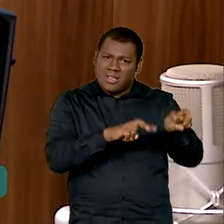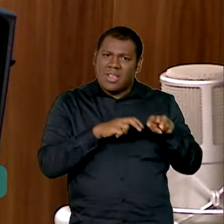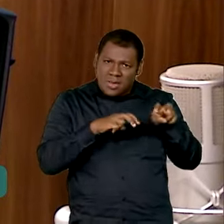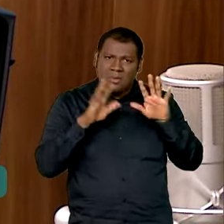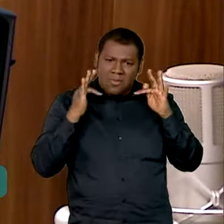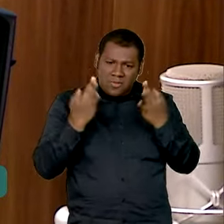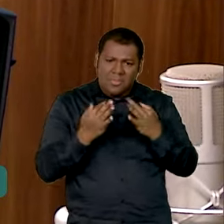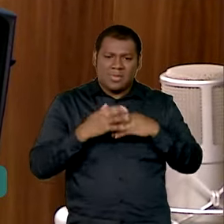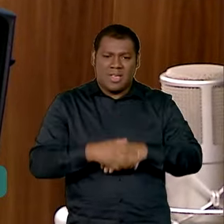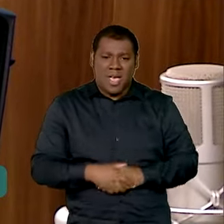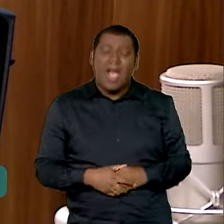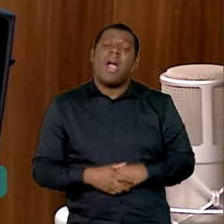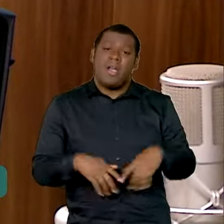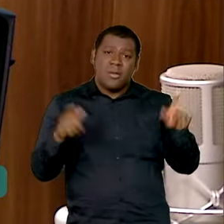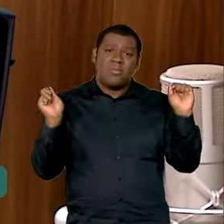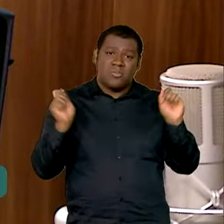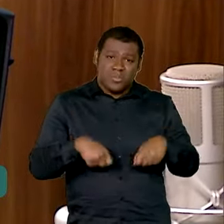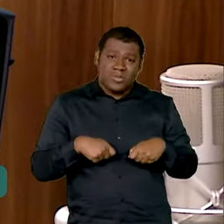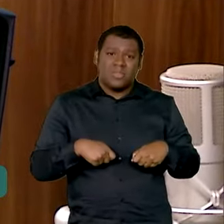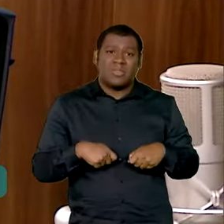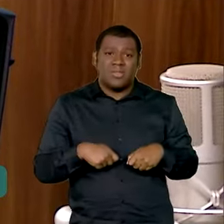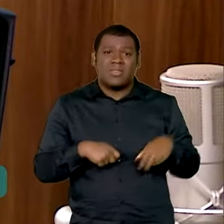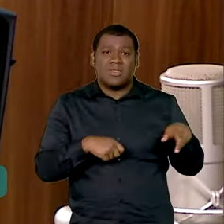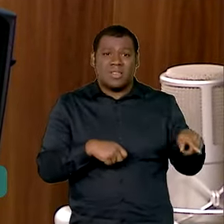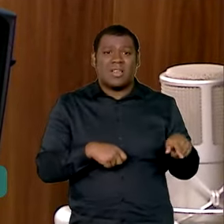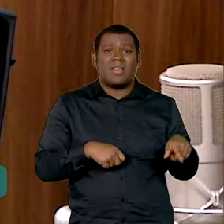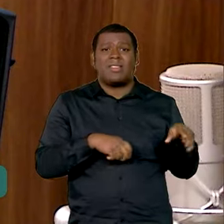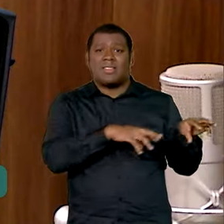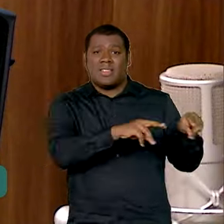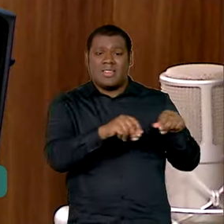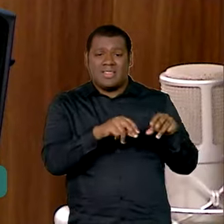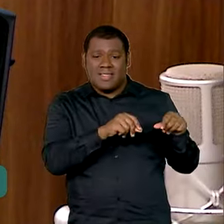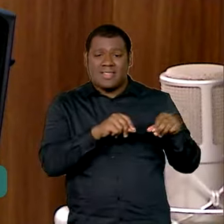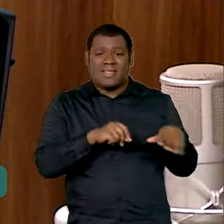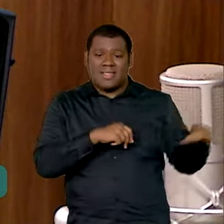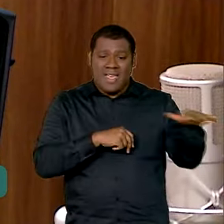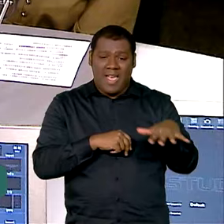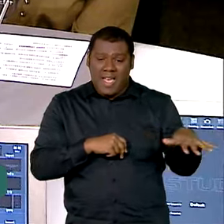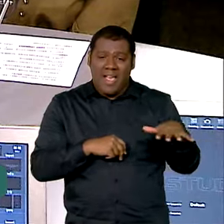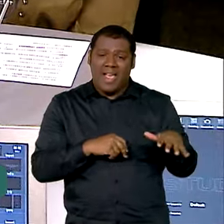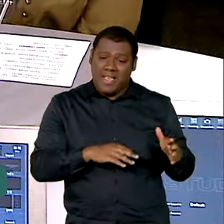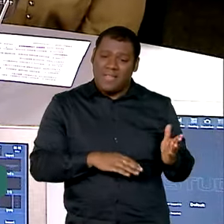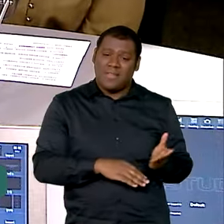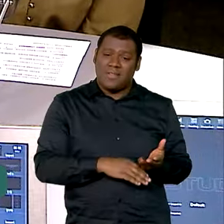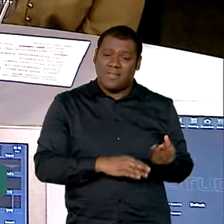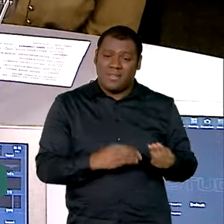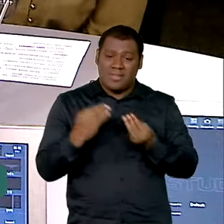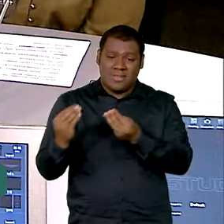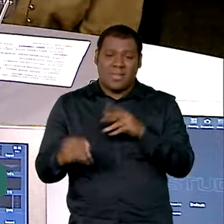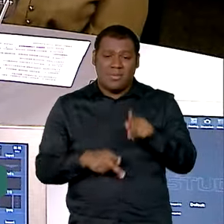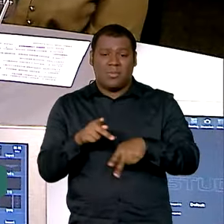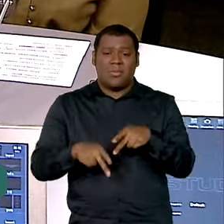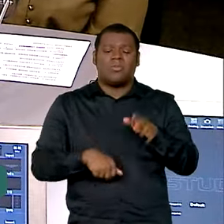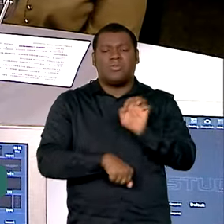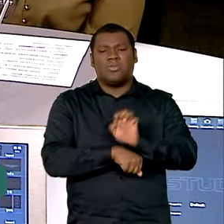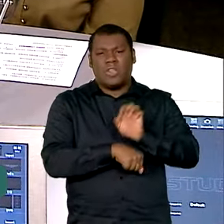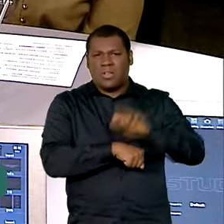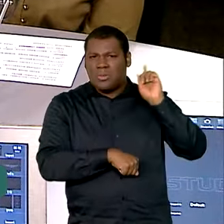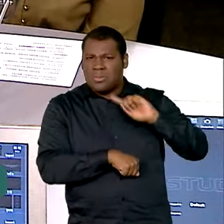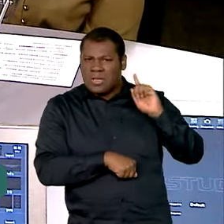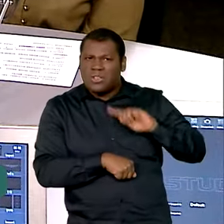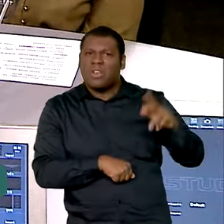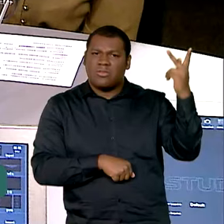ter terras em estados onde a terra é muito cara por exemplo Minas Gerais São Paulo Rio Grande do Sul